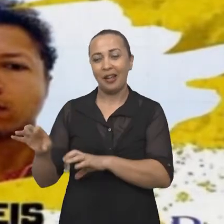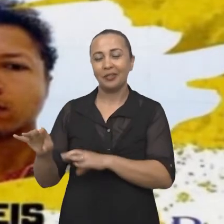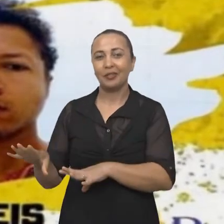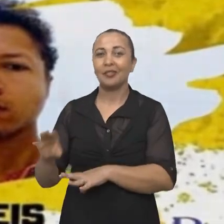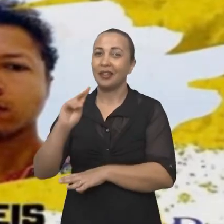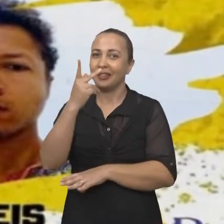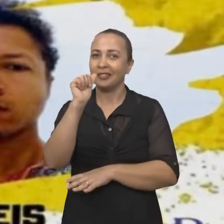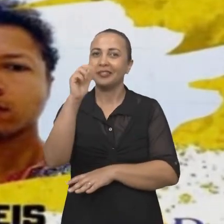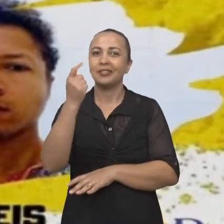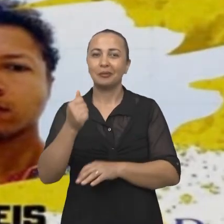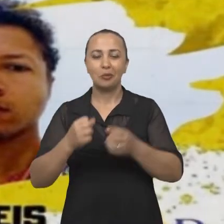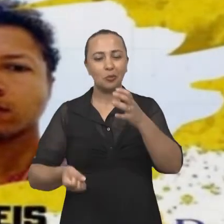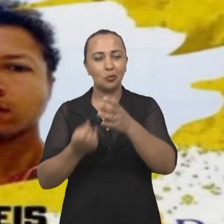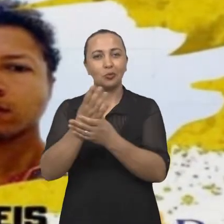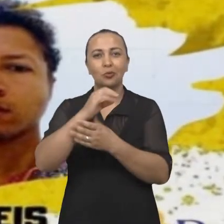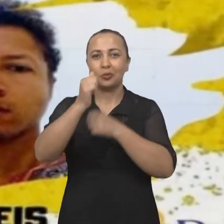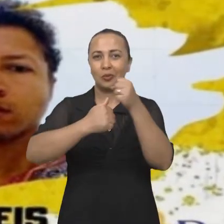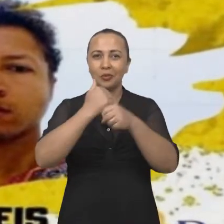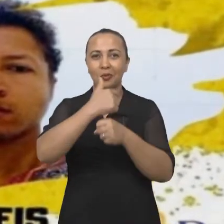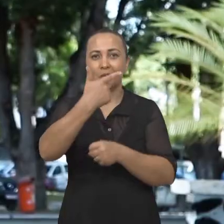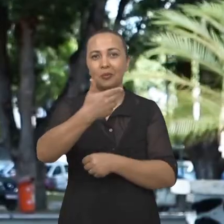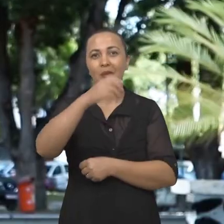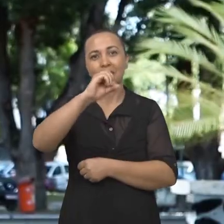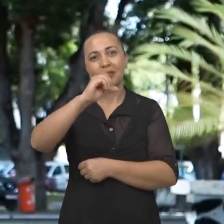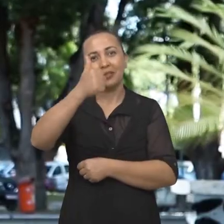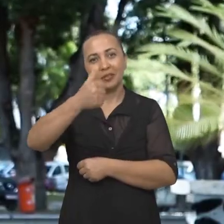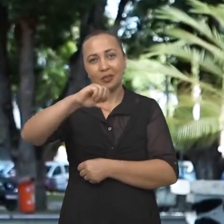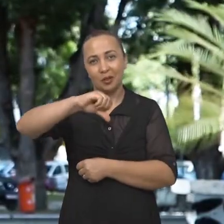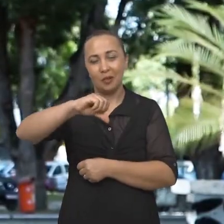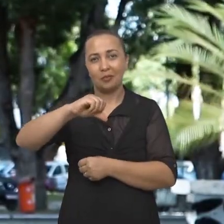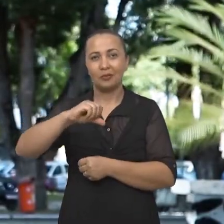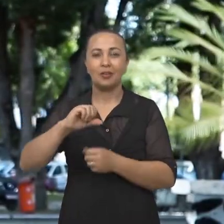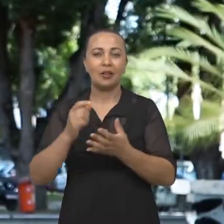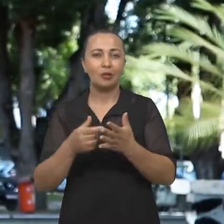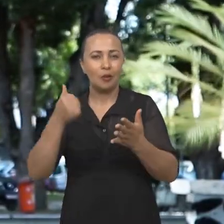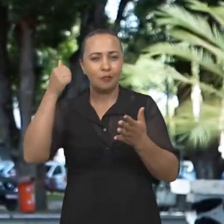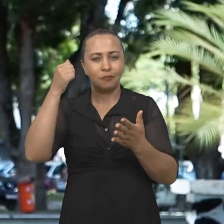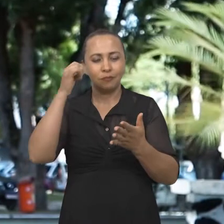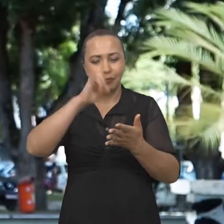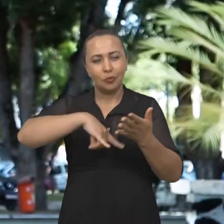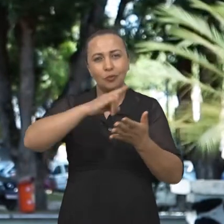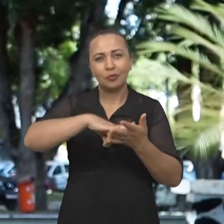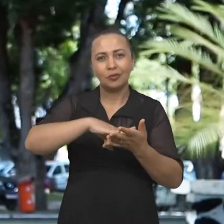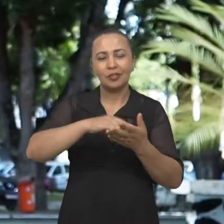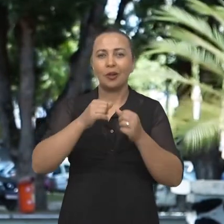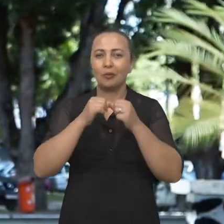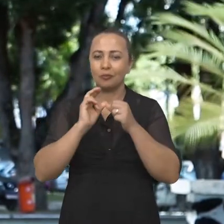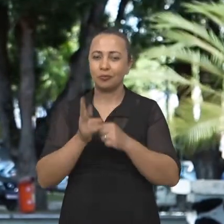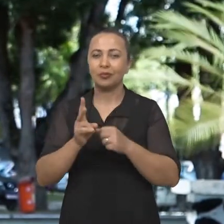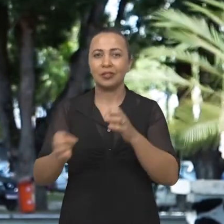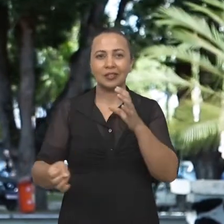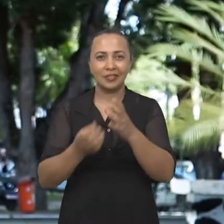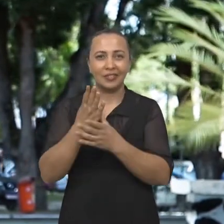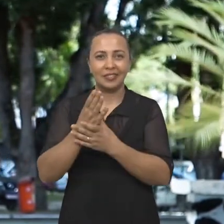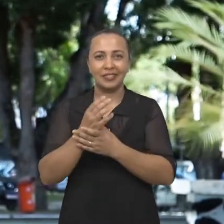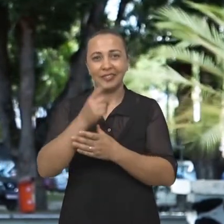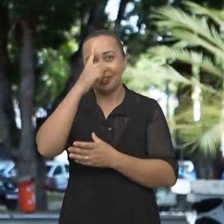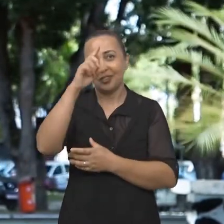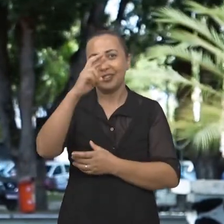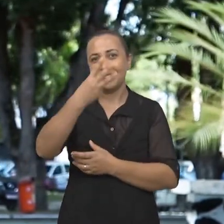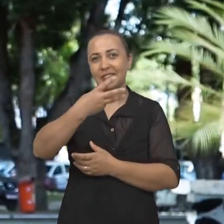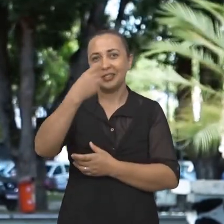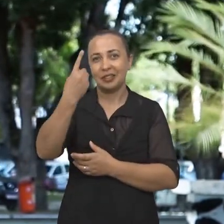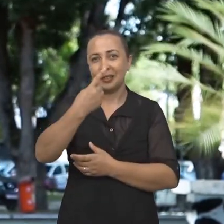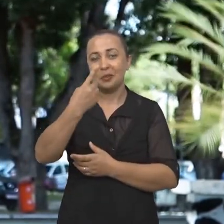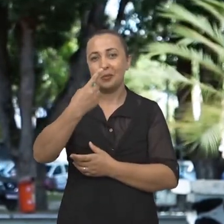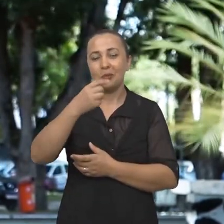EducaRap surge lá em 2019, quando ele é oficializado, burocraticamente, ele nasce em 31 de